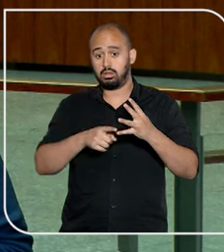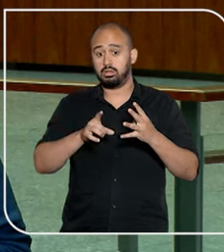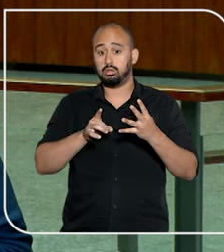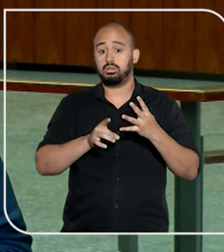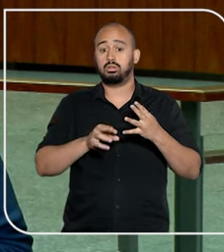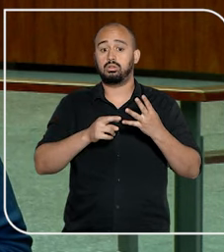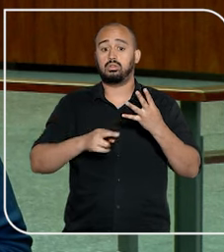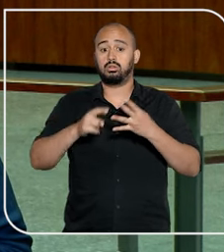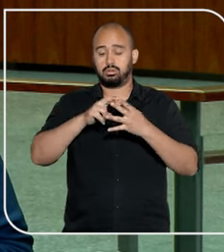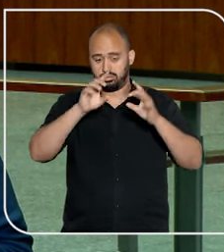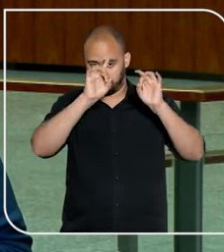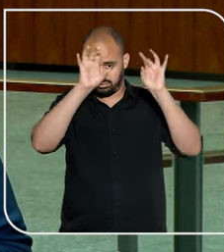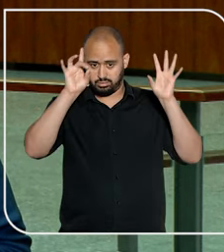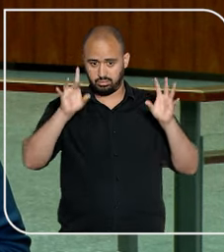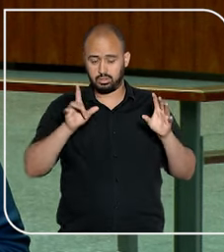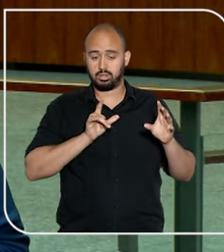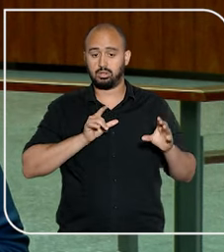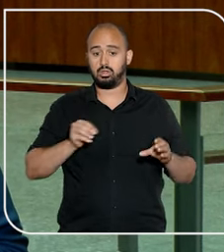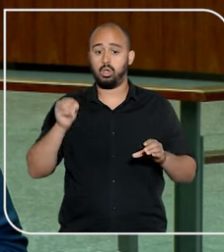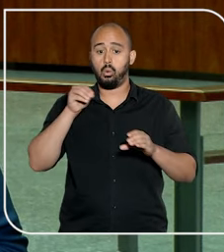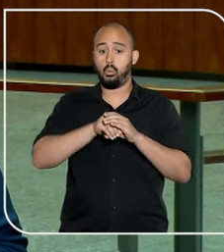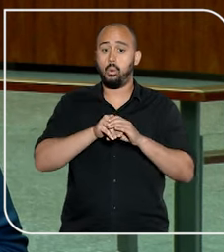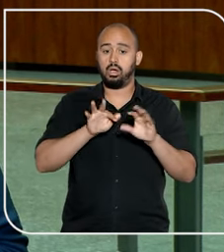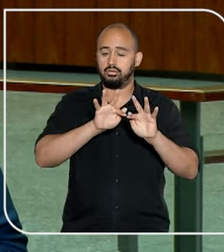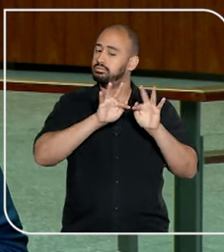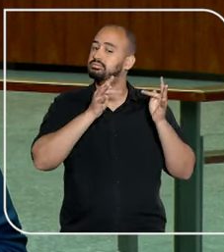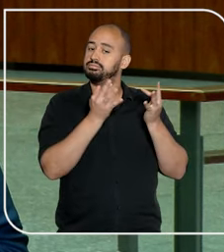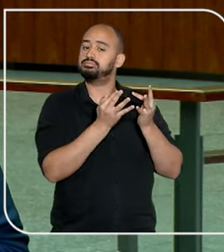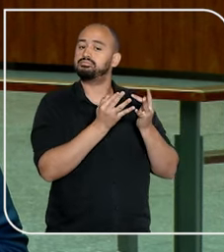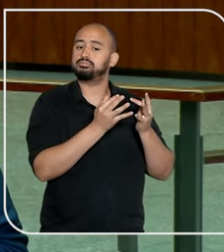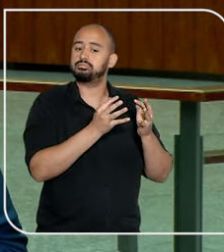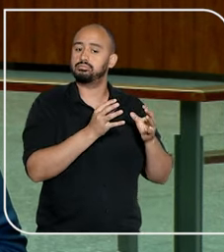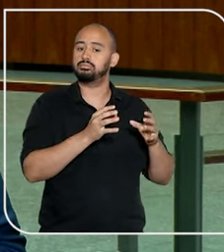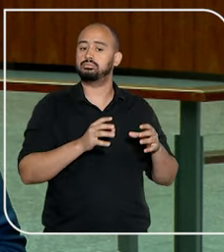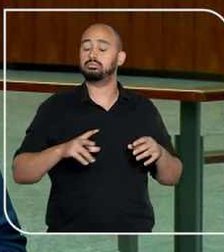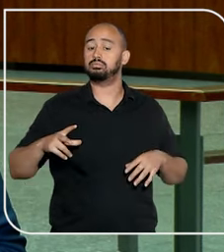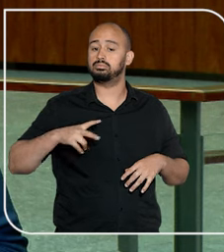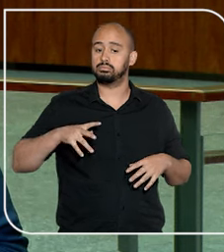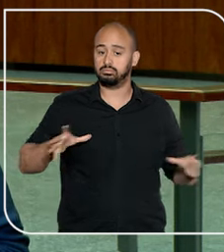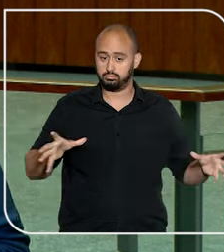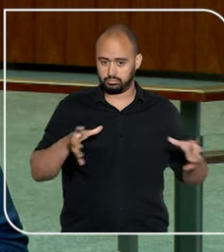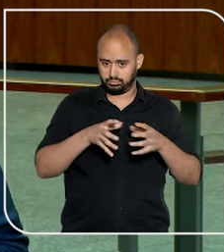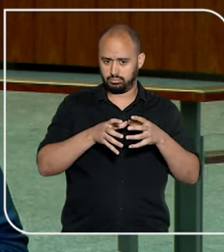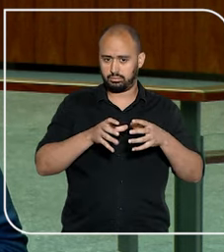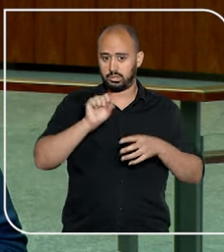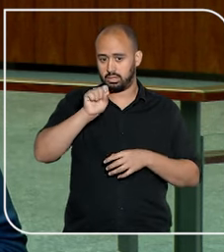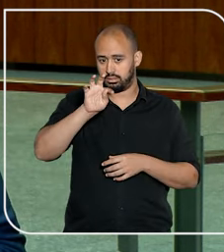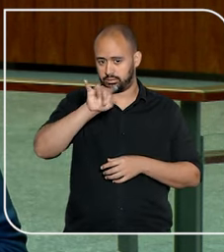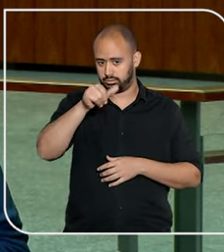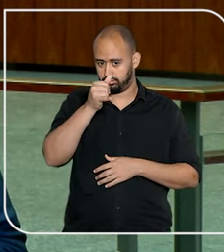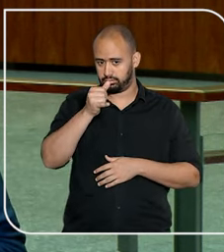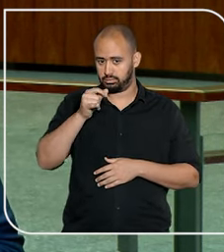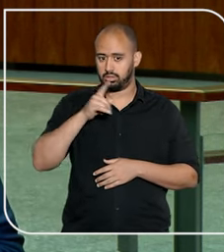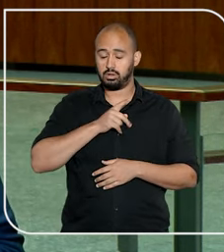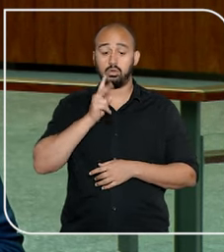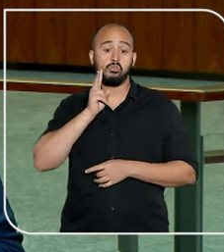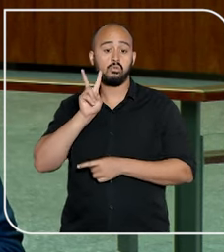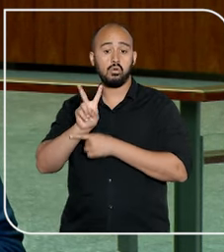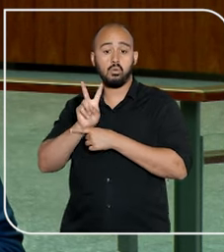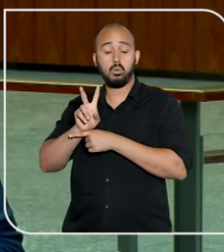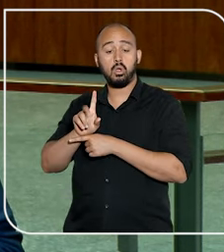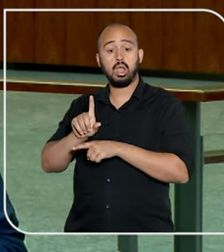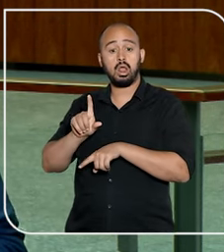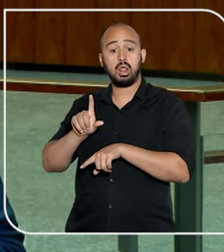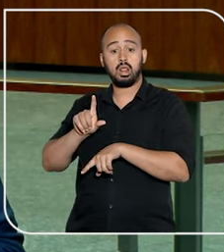especial do STJ também incluiu a modalidade familiar. Para os planos coletivos, o STJ entende que, por falta de